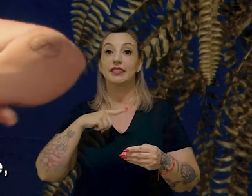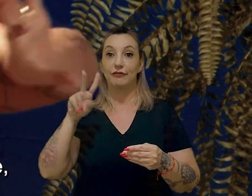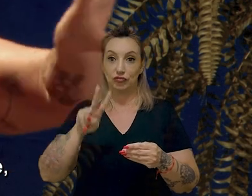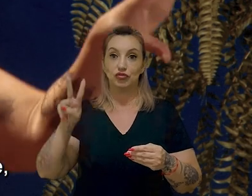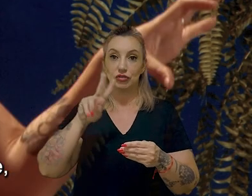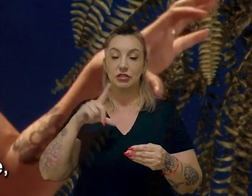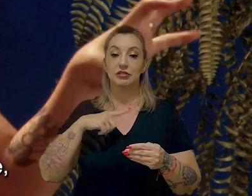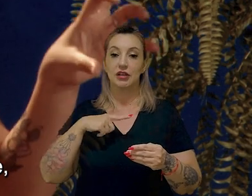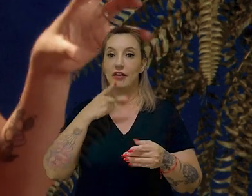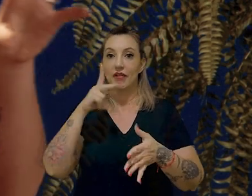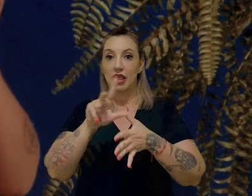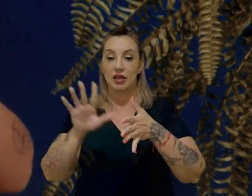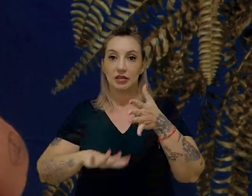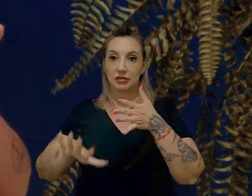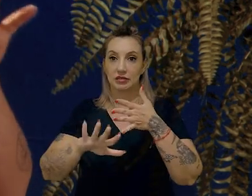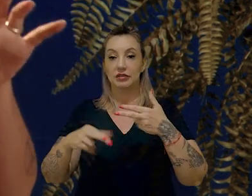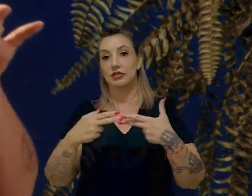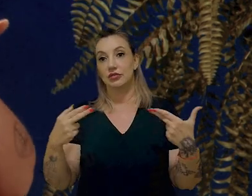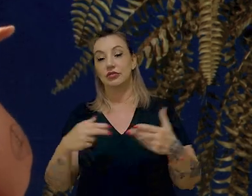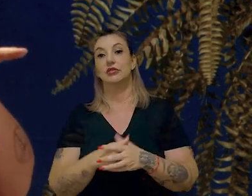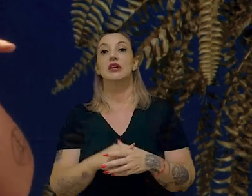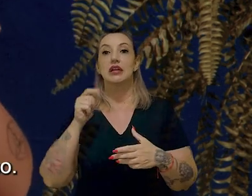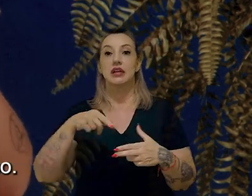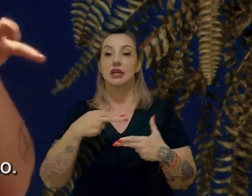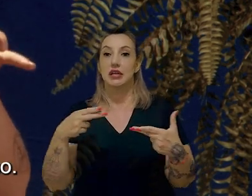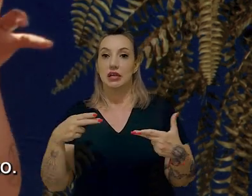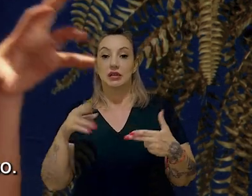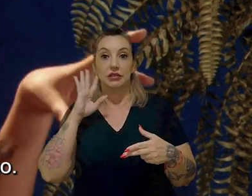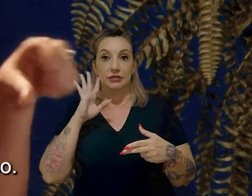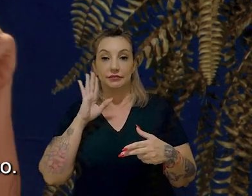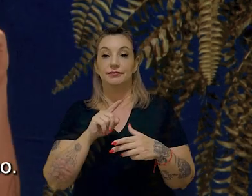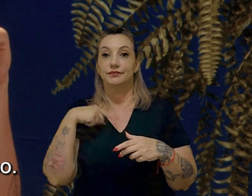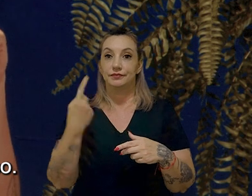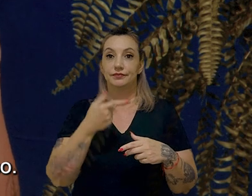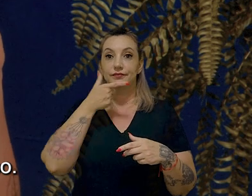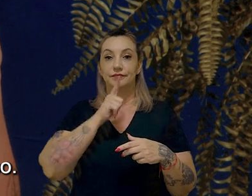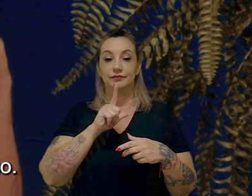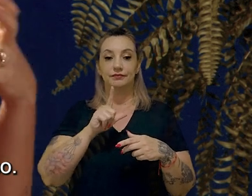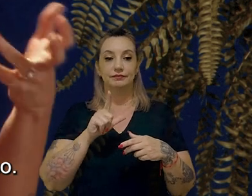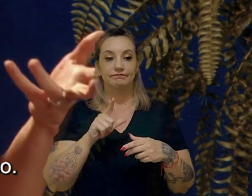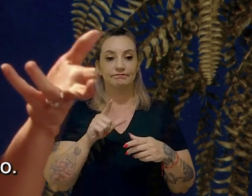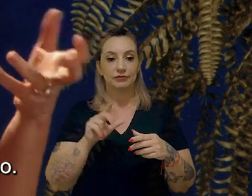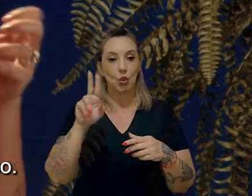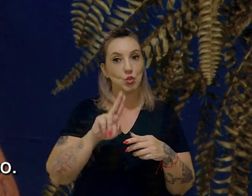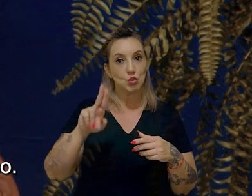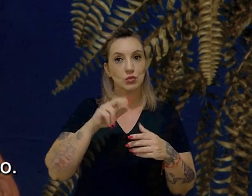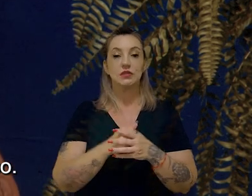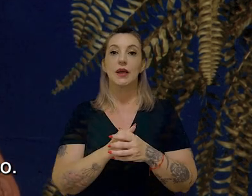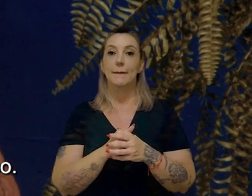desse lado de vulnerabilidade, acho que a ferramenta do Instituto é uma ferramenta também bem legal para a gente usar